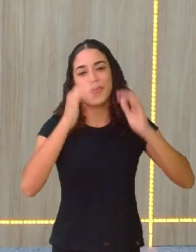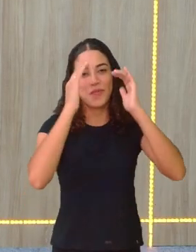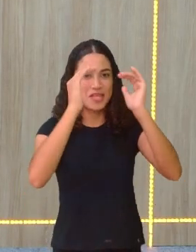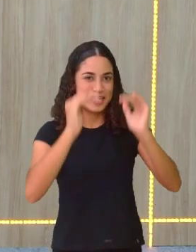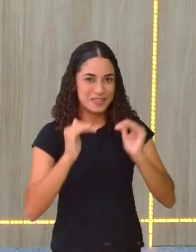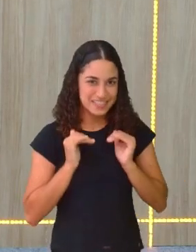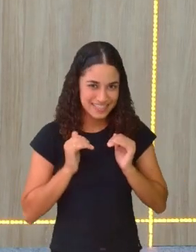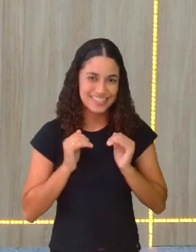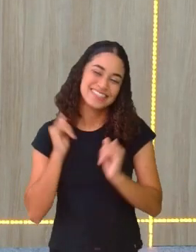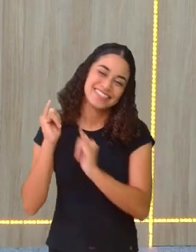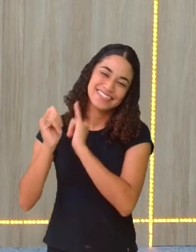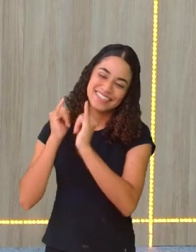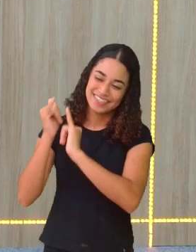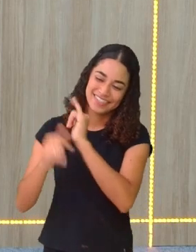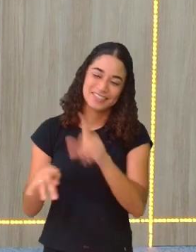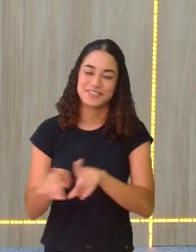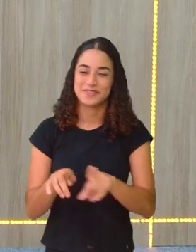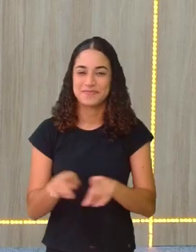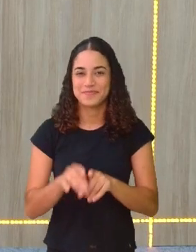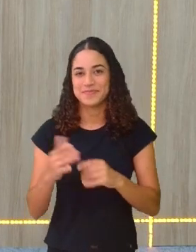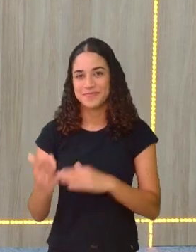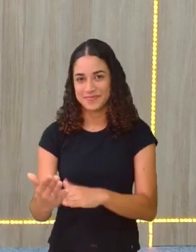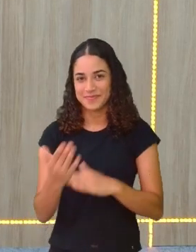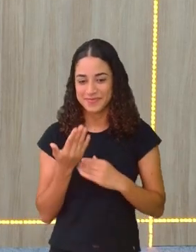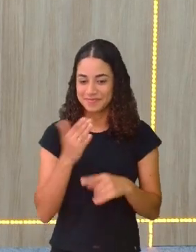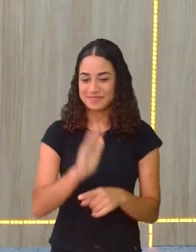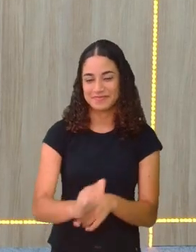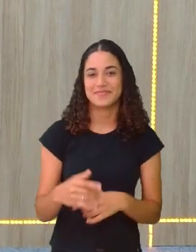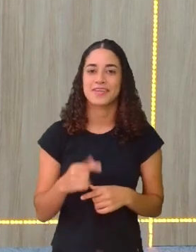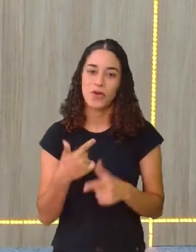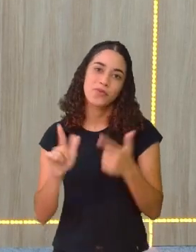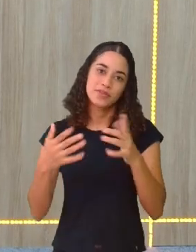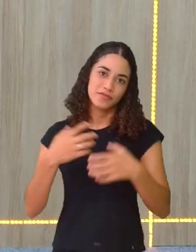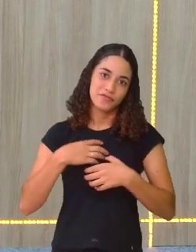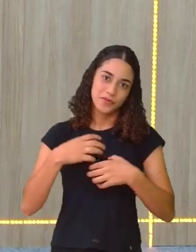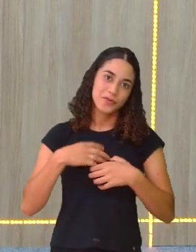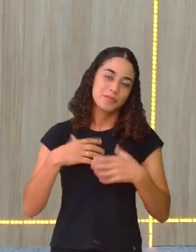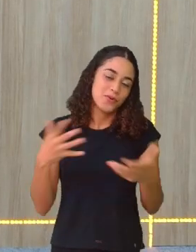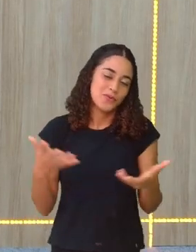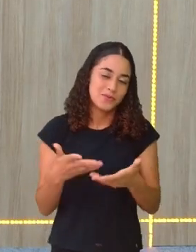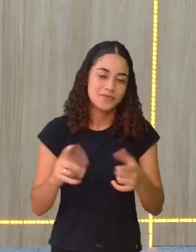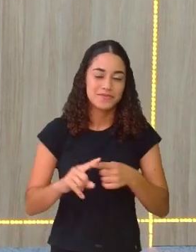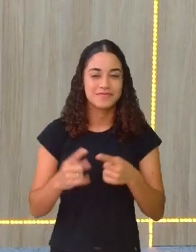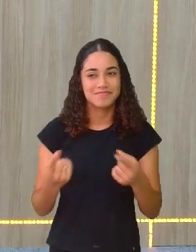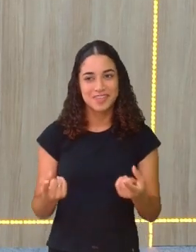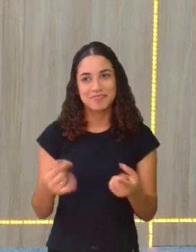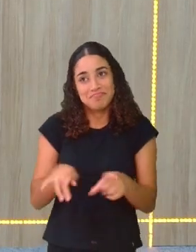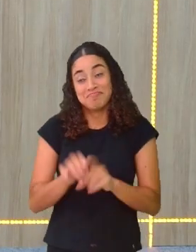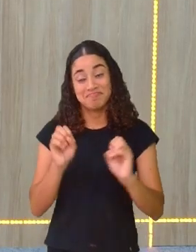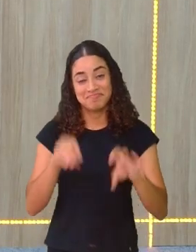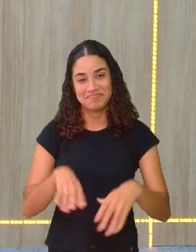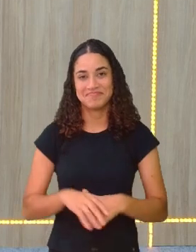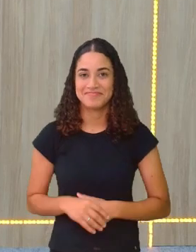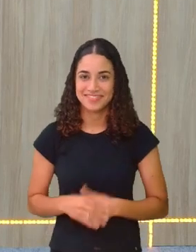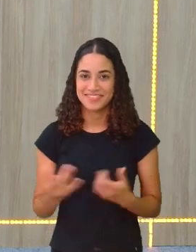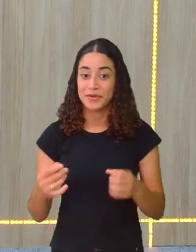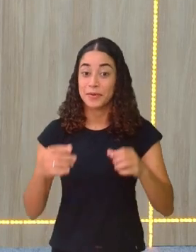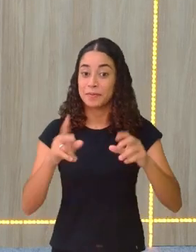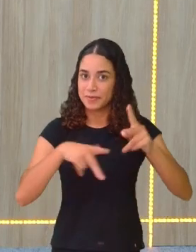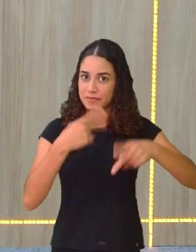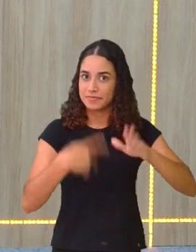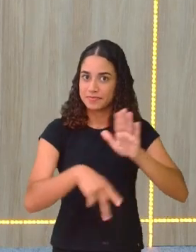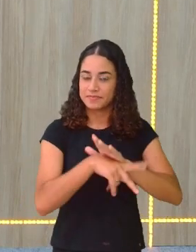servem para isso também. Hoje em dia são outras formas, né? Exato. Mas, então, o povo do interior tem muito